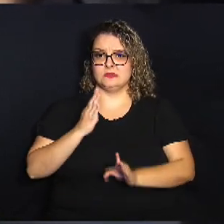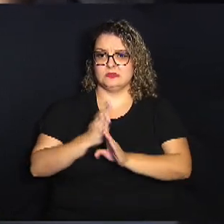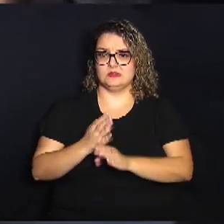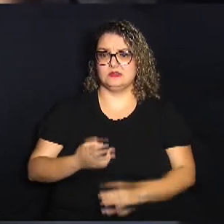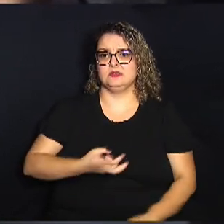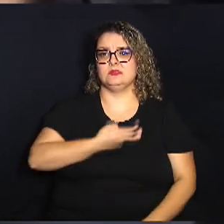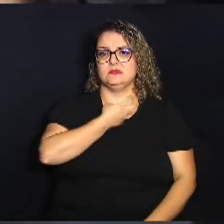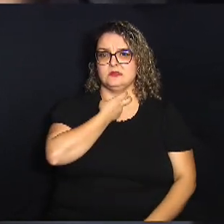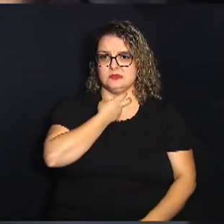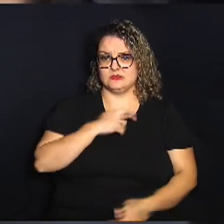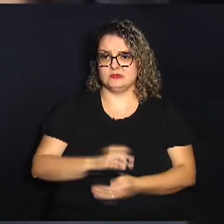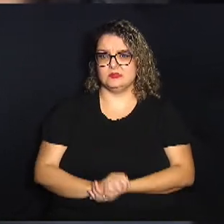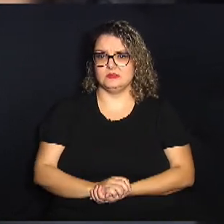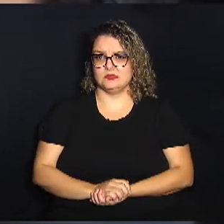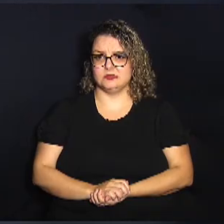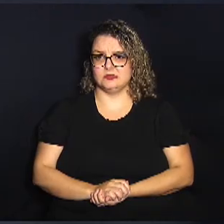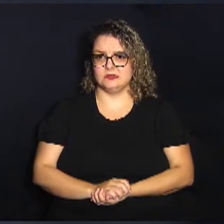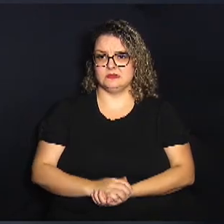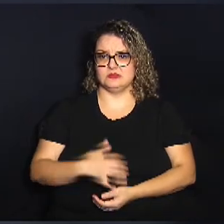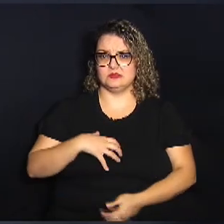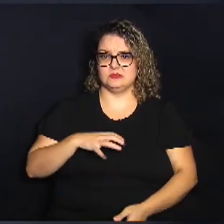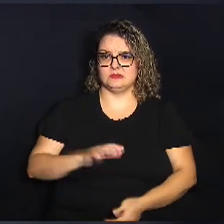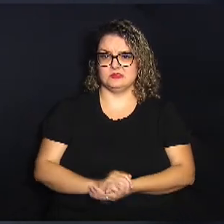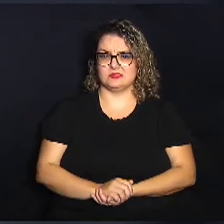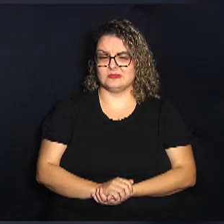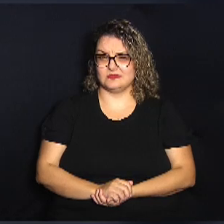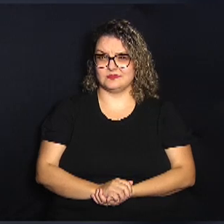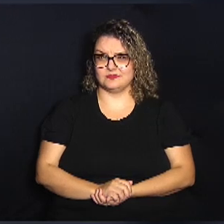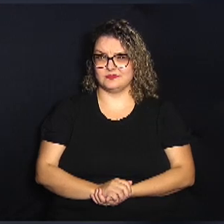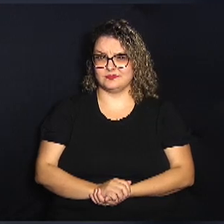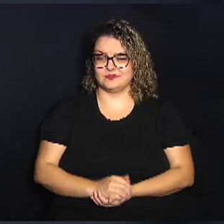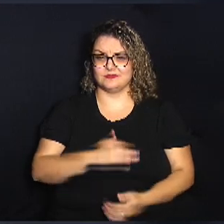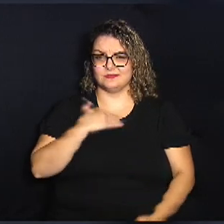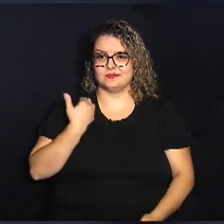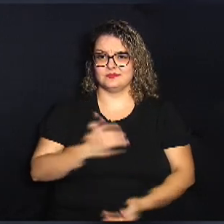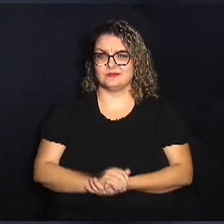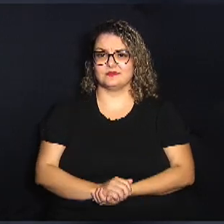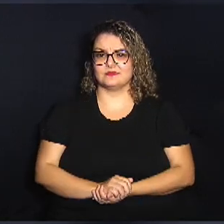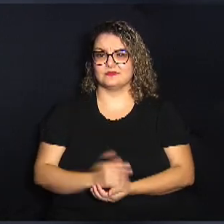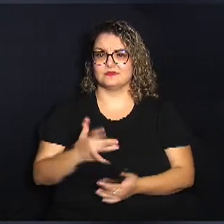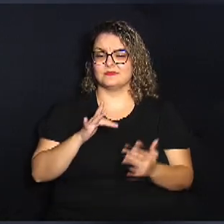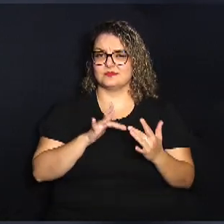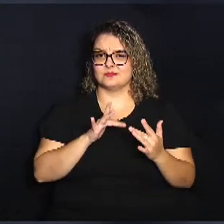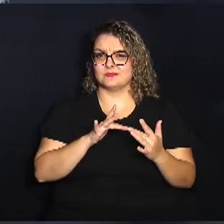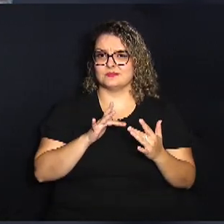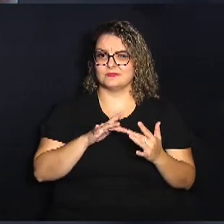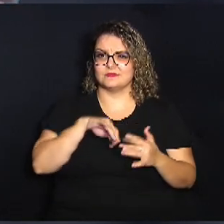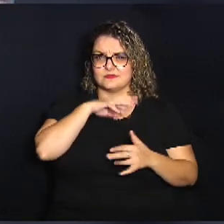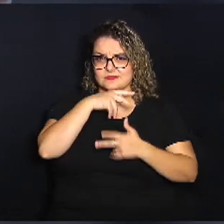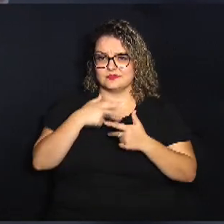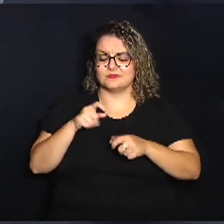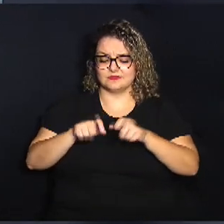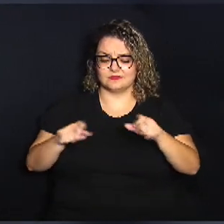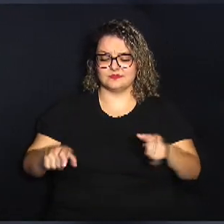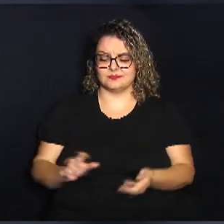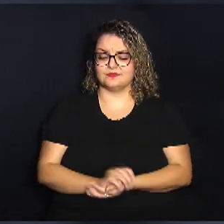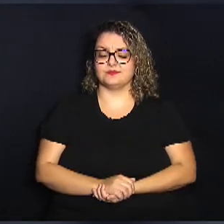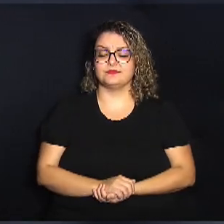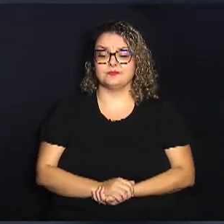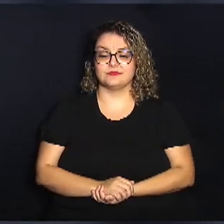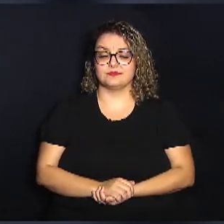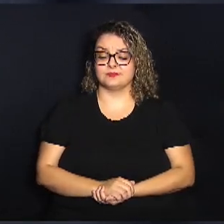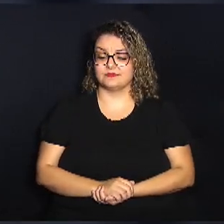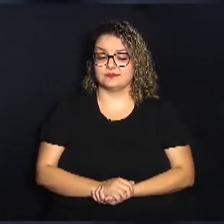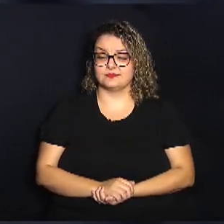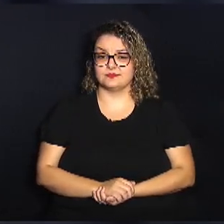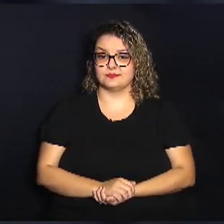numa situação dessa, né? Morto, que não tenha tido contato com animais ou com pessoas, né? Tem